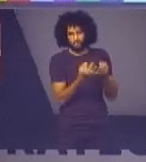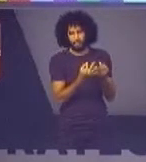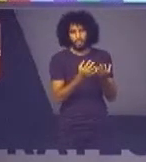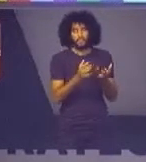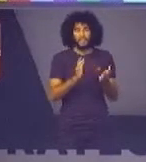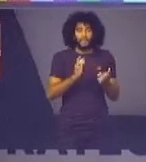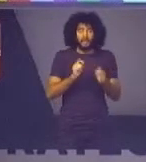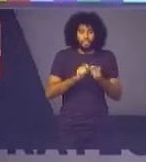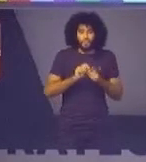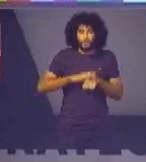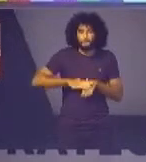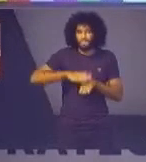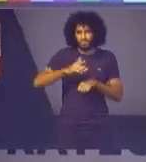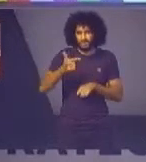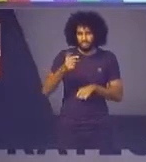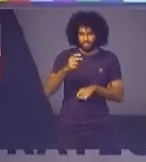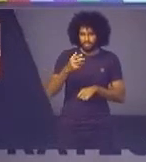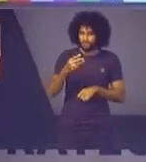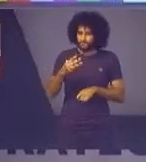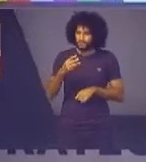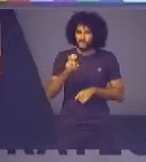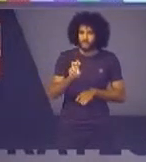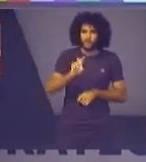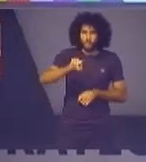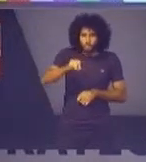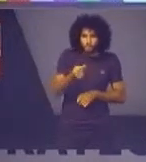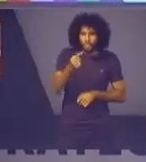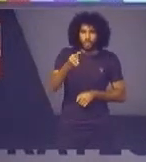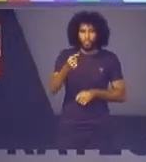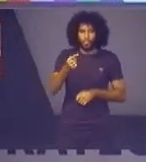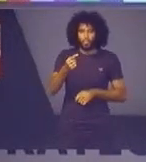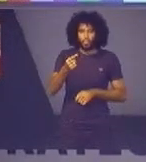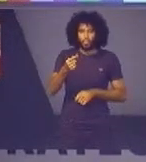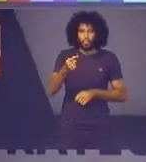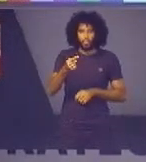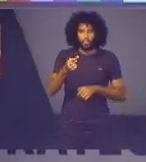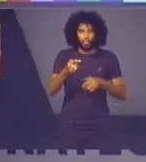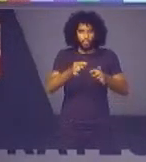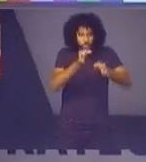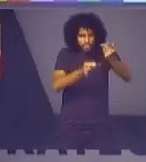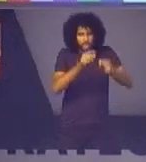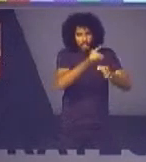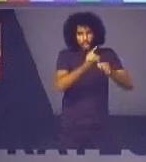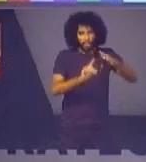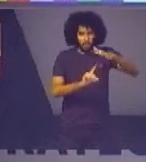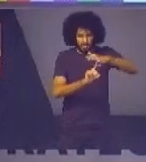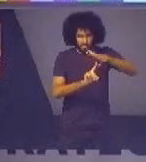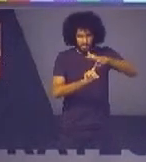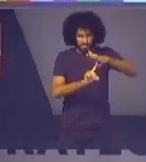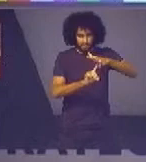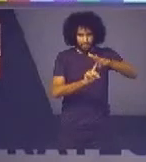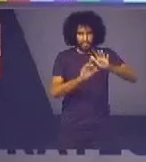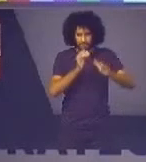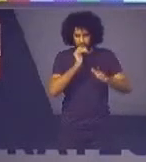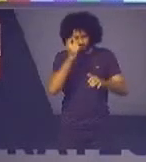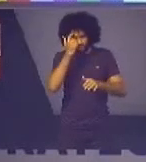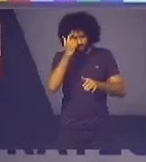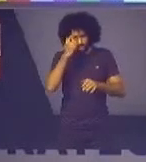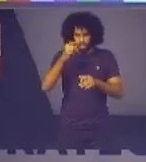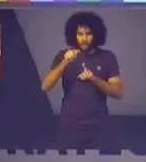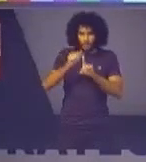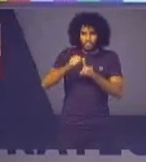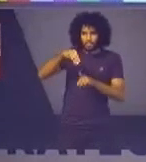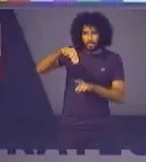35 mil 232 audiências no Paraná lembrando em conta que é só março abril